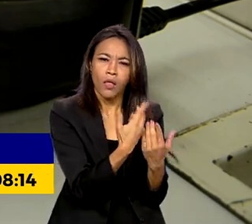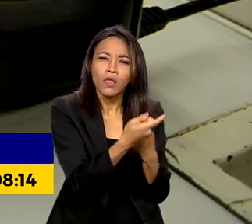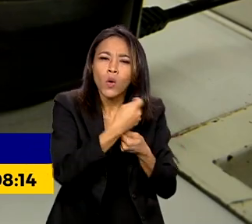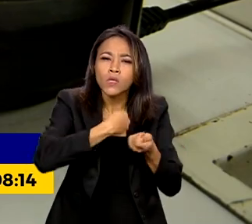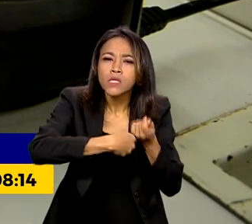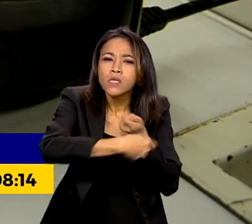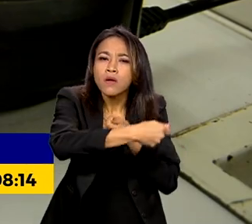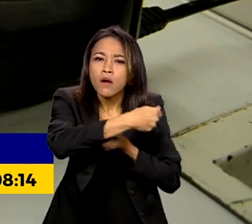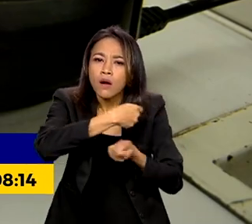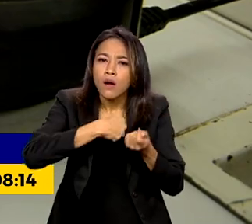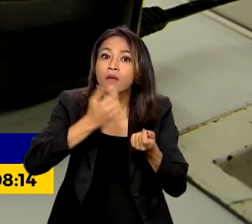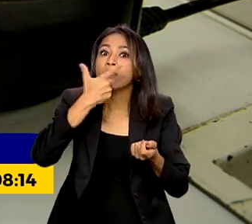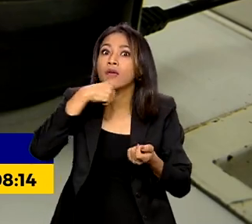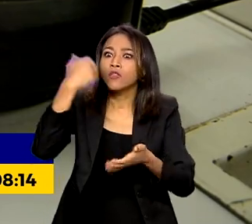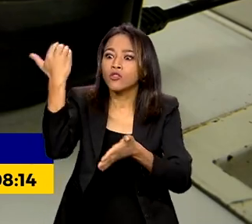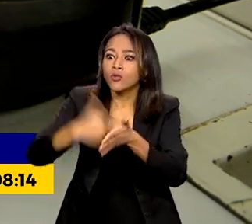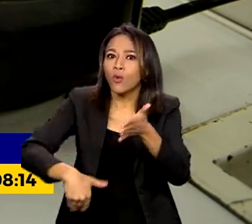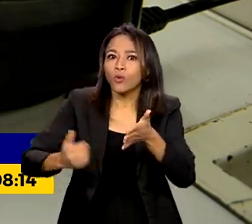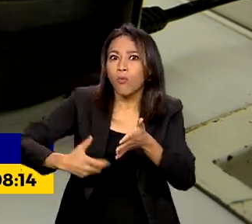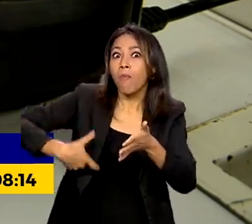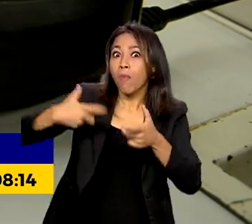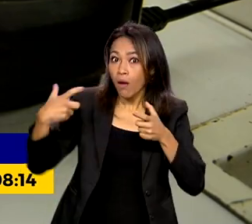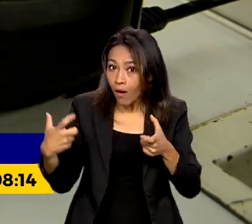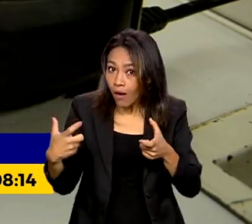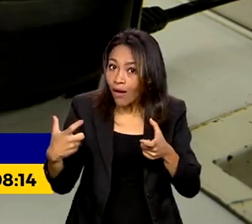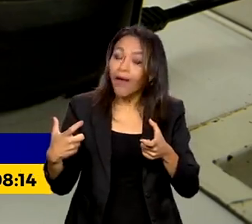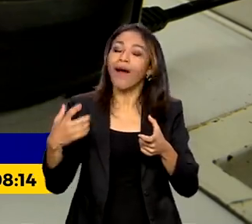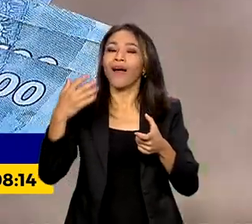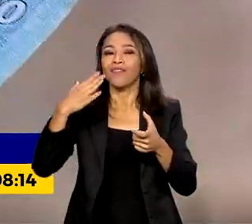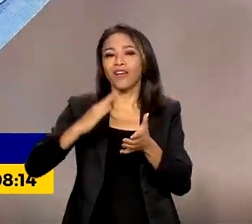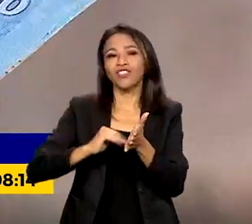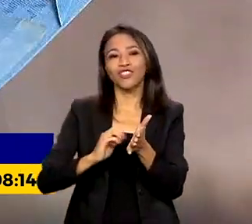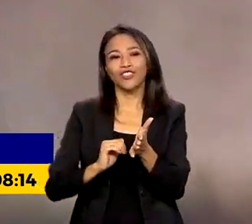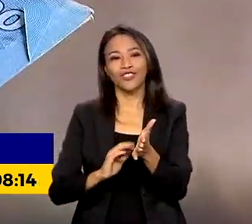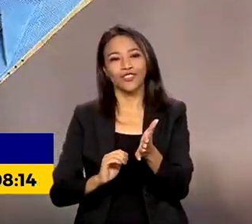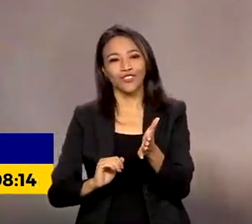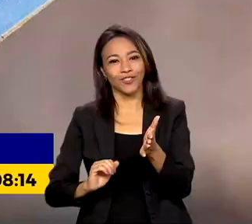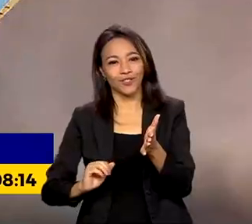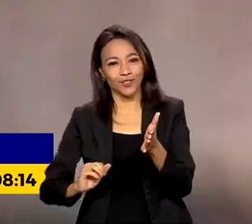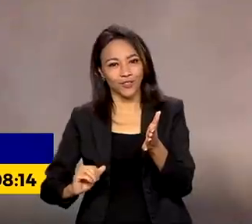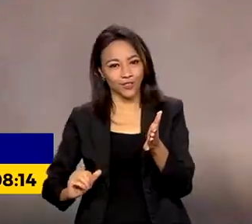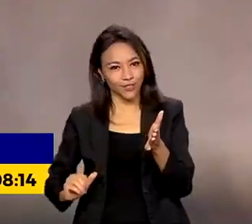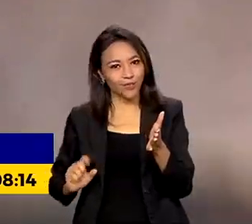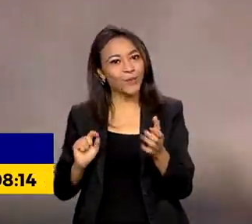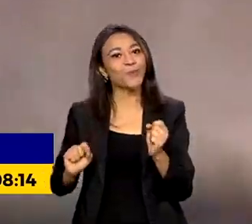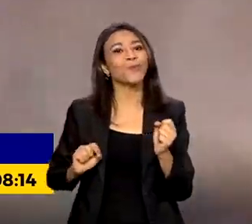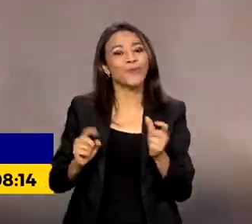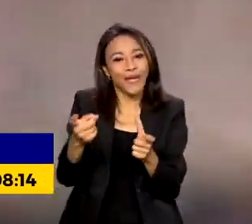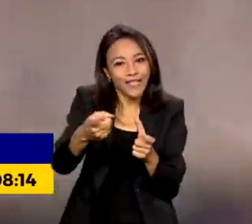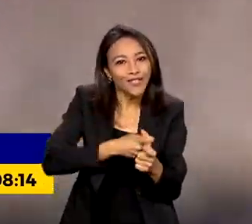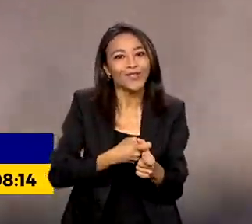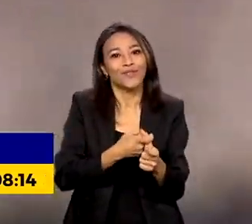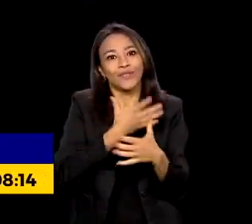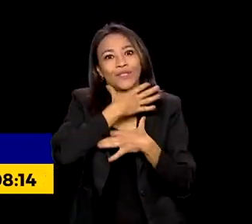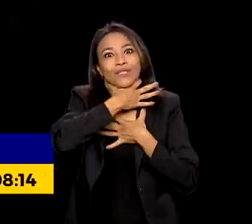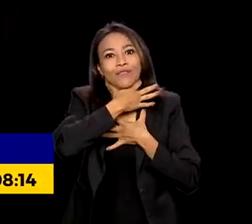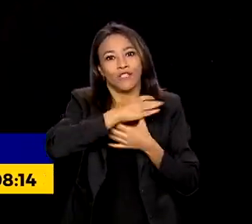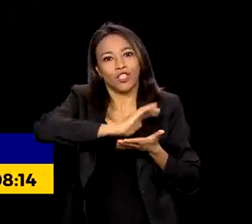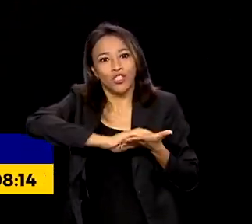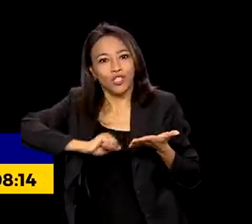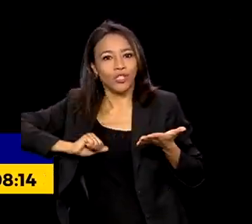desconto maior, você vai eliminando e tirando, deixando de ser negativado,